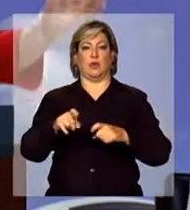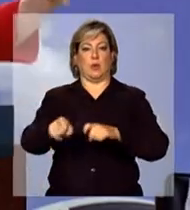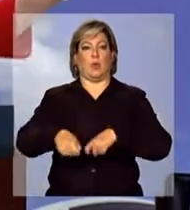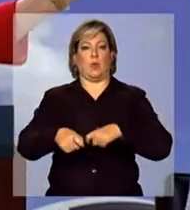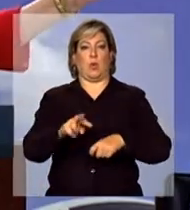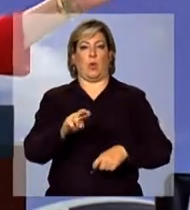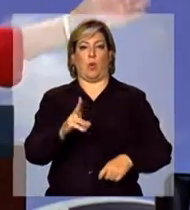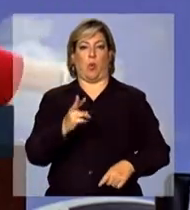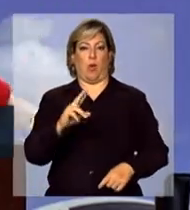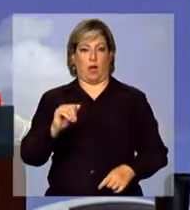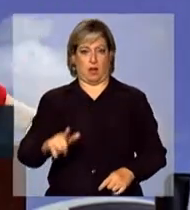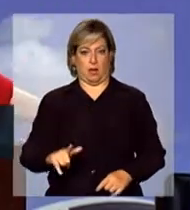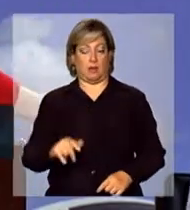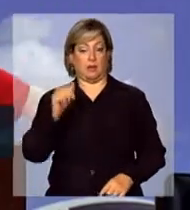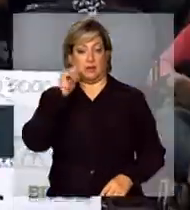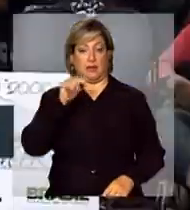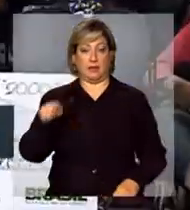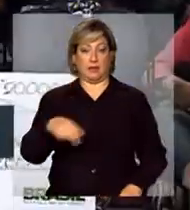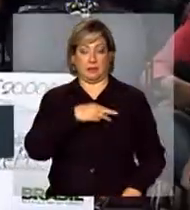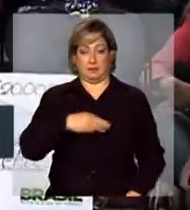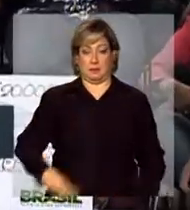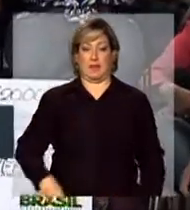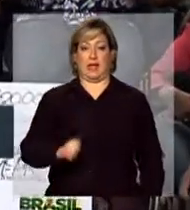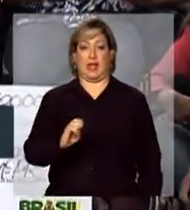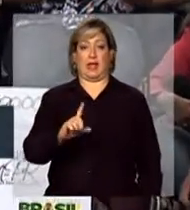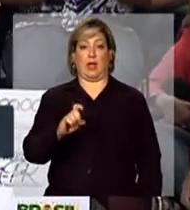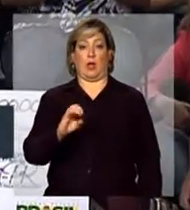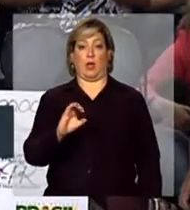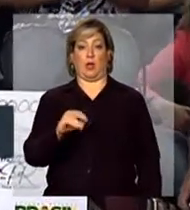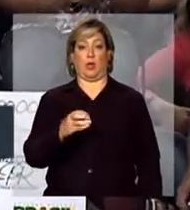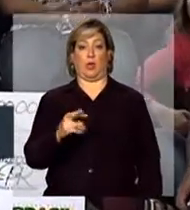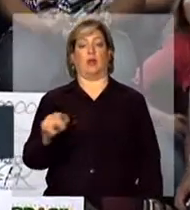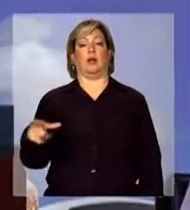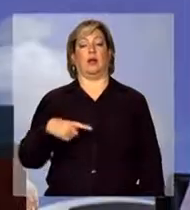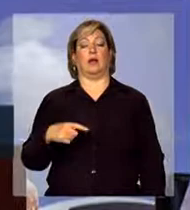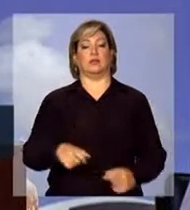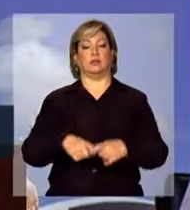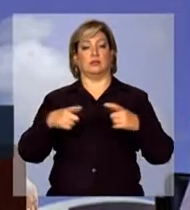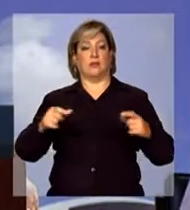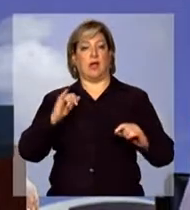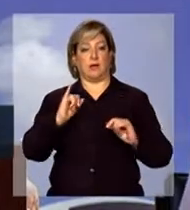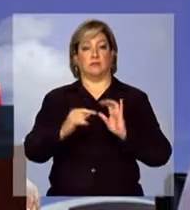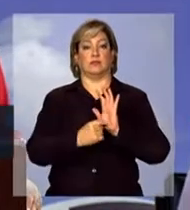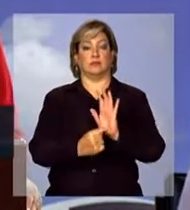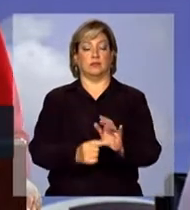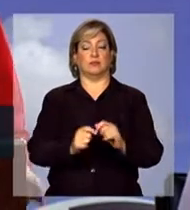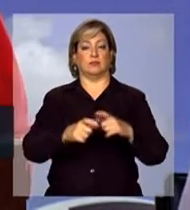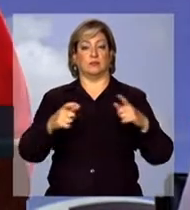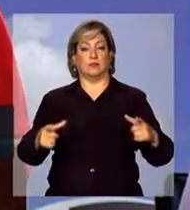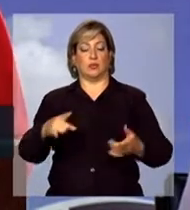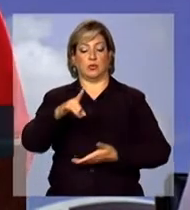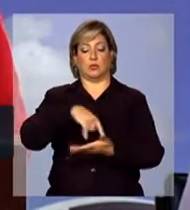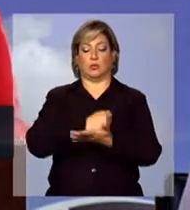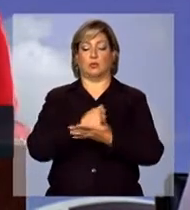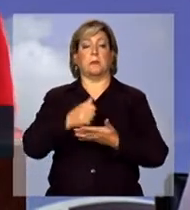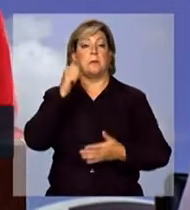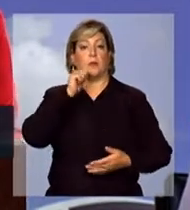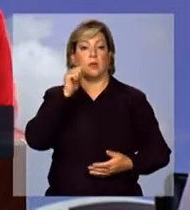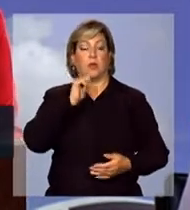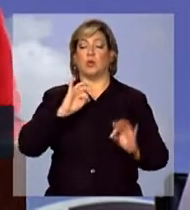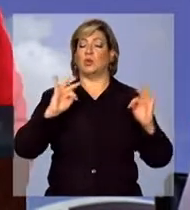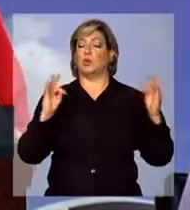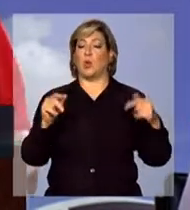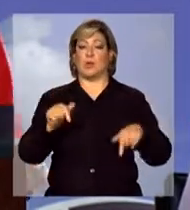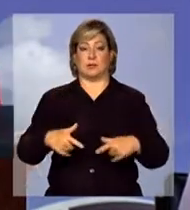A Eleonora mostrou o aumento da documentação das mulheres. Todos esses